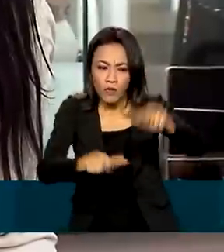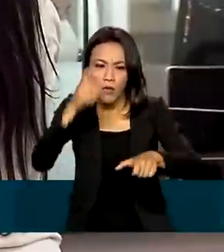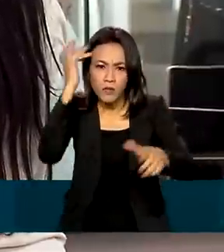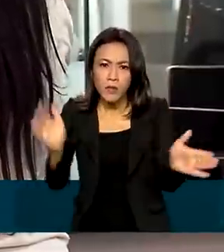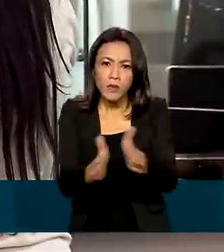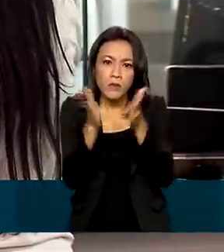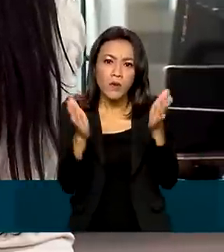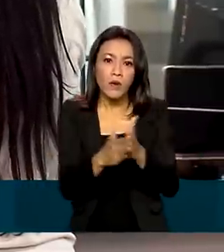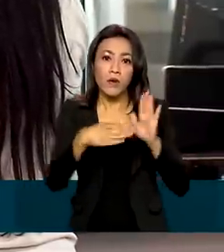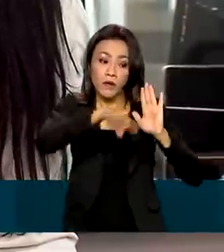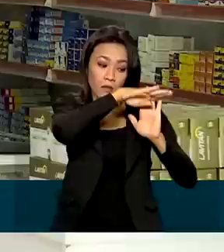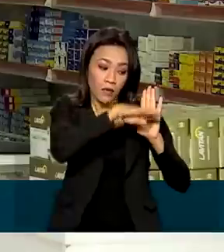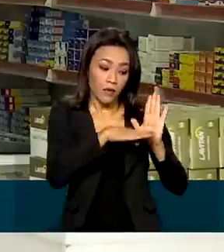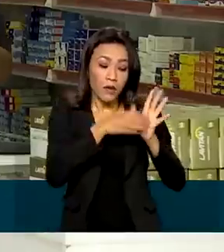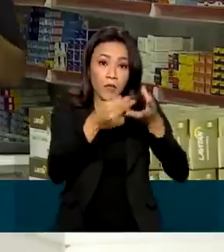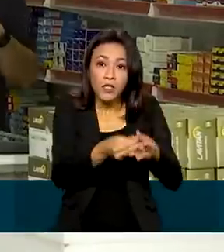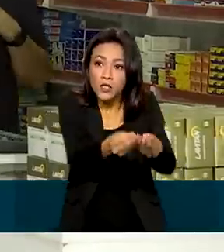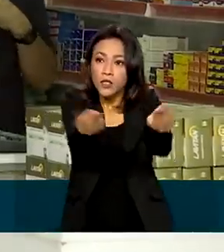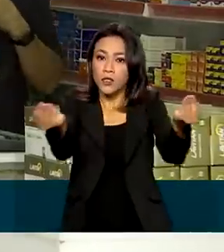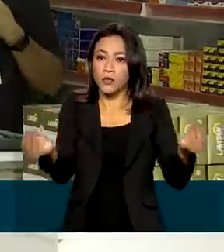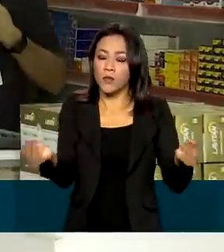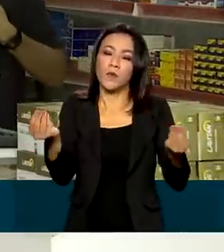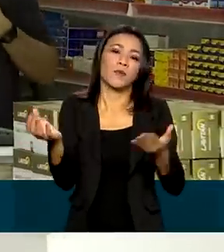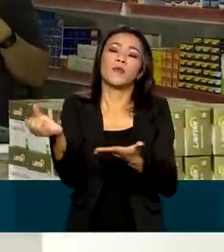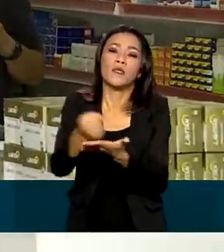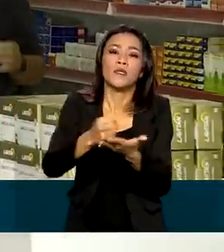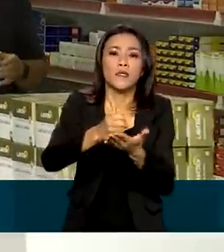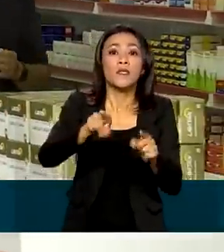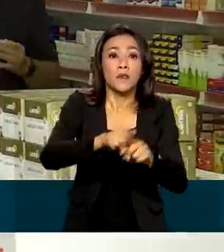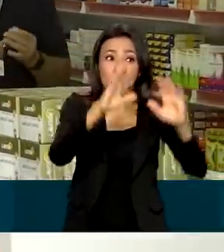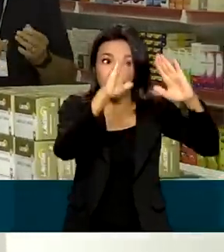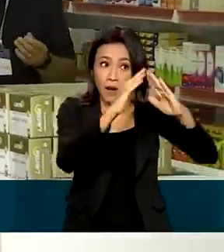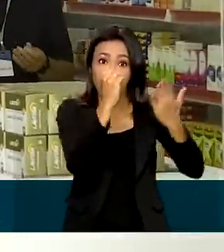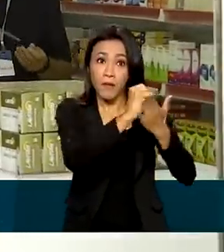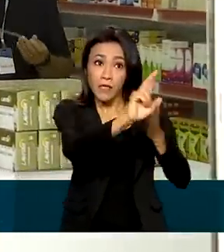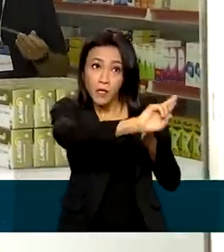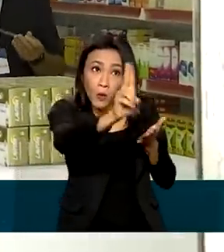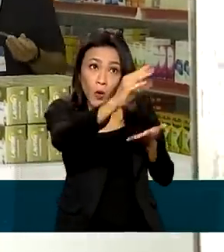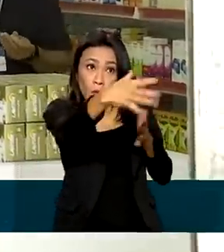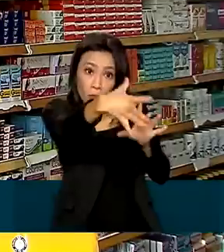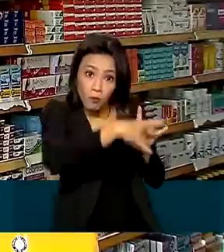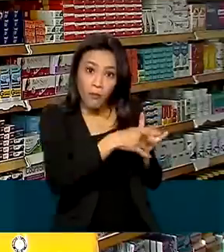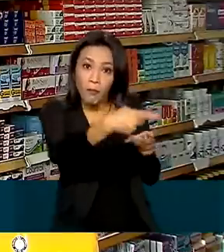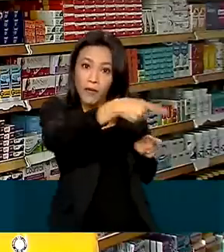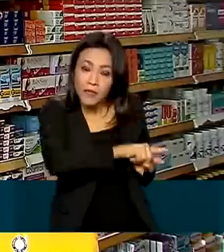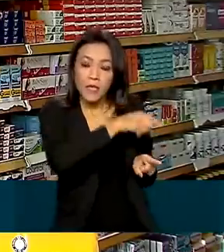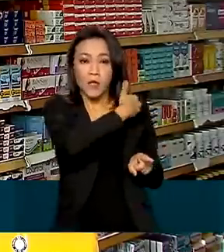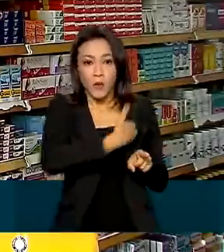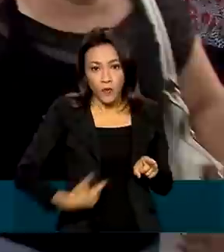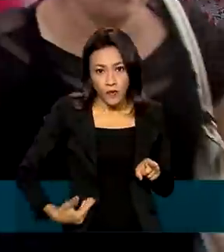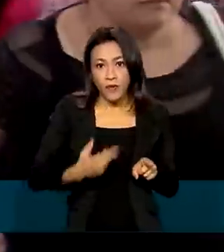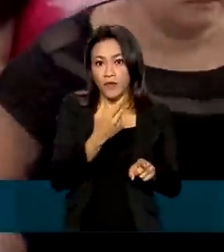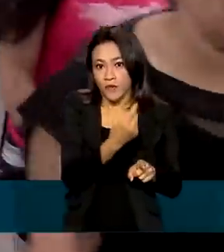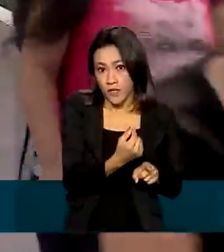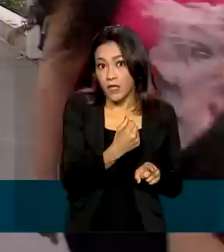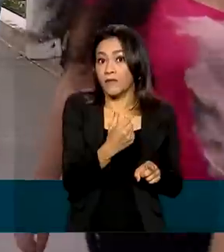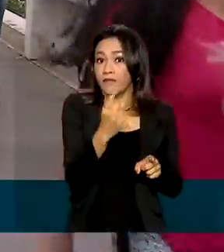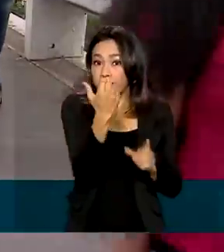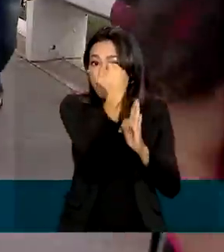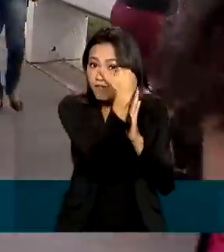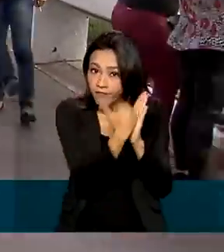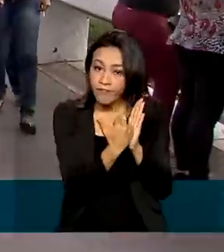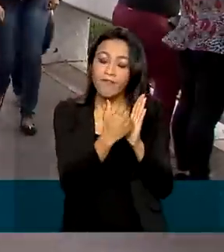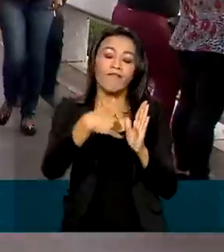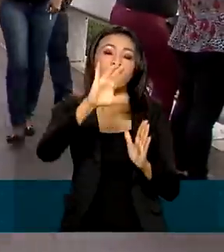programa distribui pelo SUS e farmácias conveniadas medicamentos de graça ou de custo reduzido. Mais de